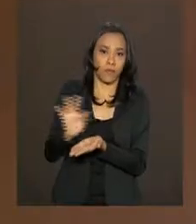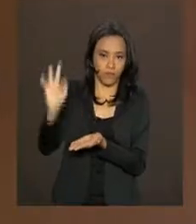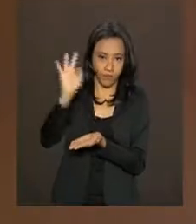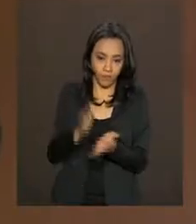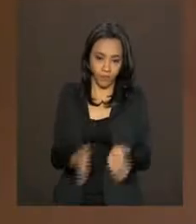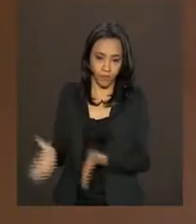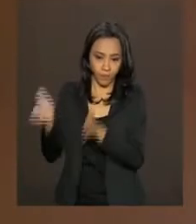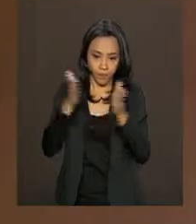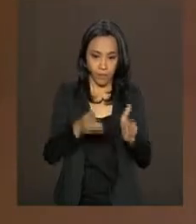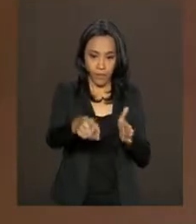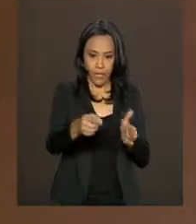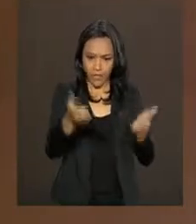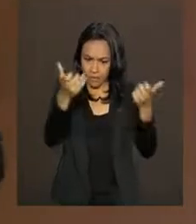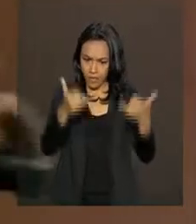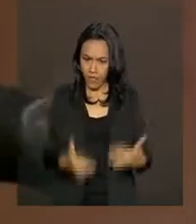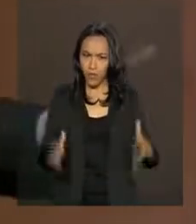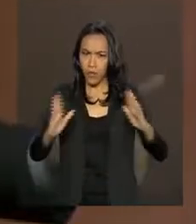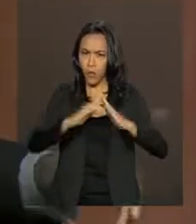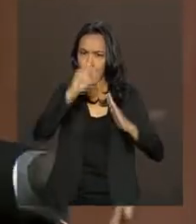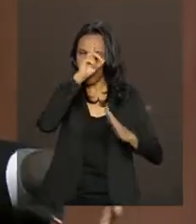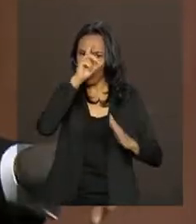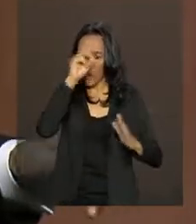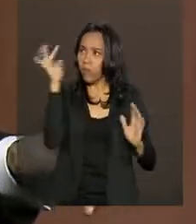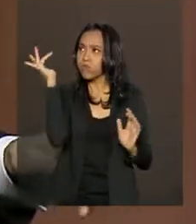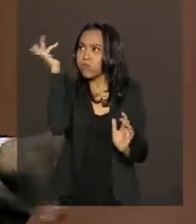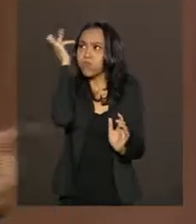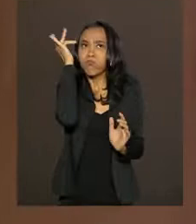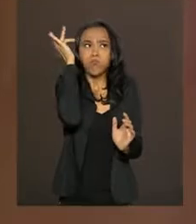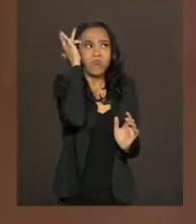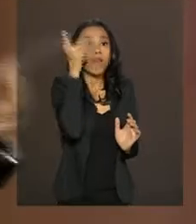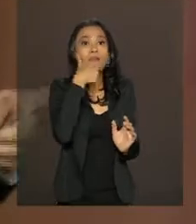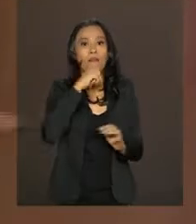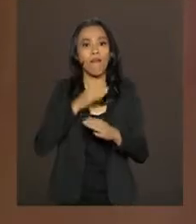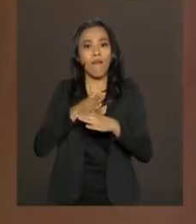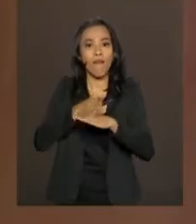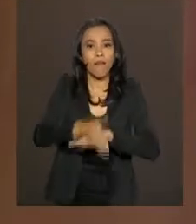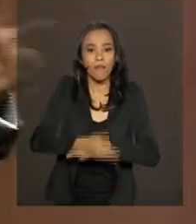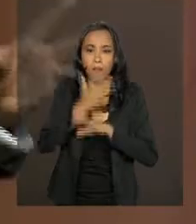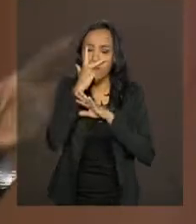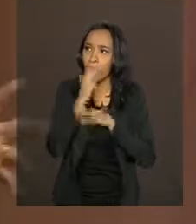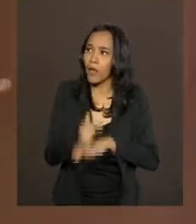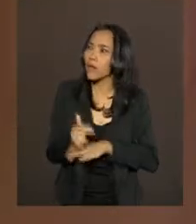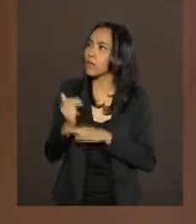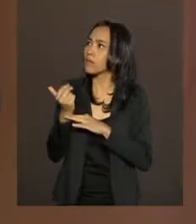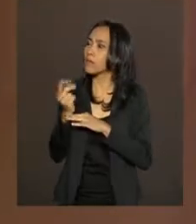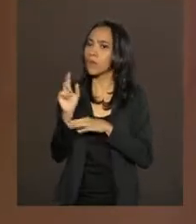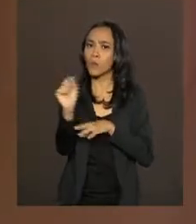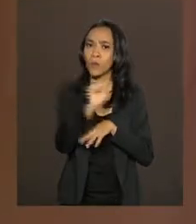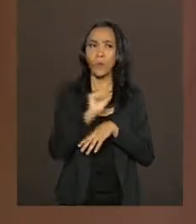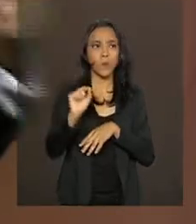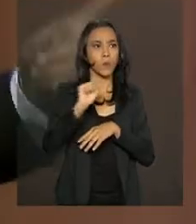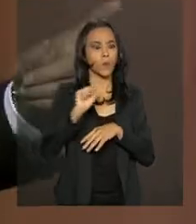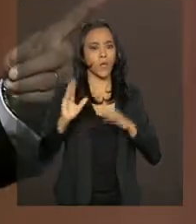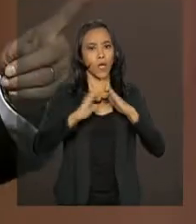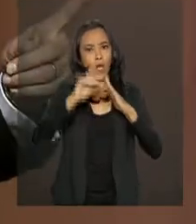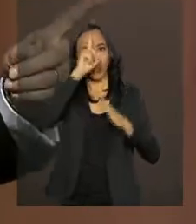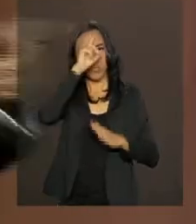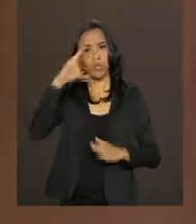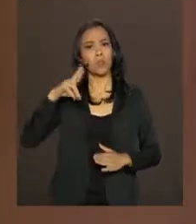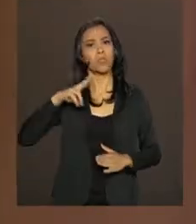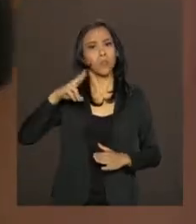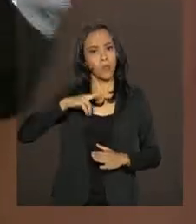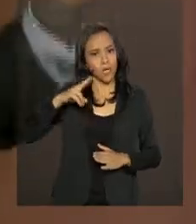público, na verdade, de última geração. Quem entra nesse hospital é como se estivesse entrando nos grandes hospitais particulares de São Paulo